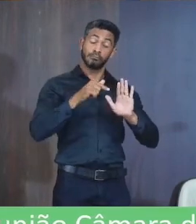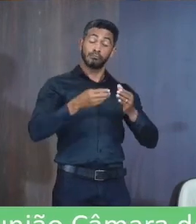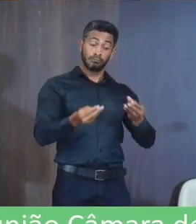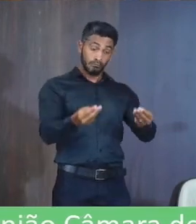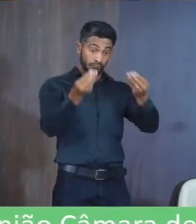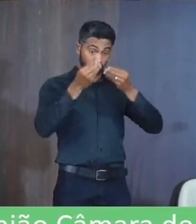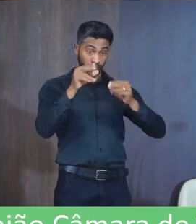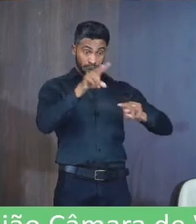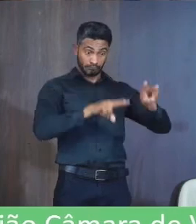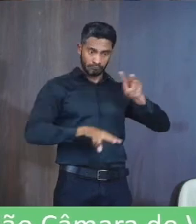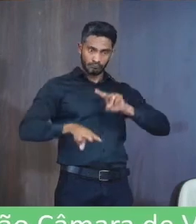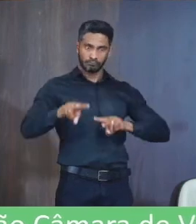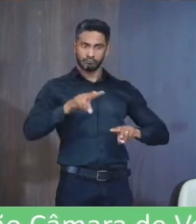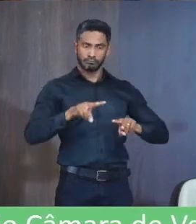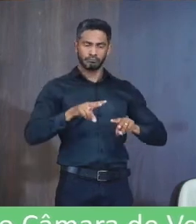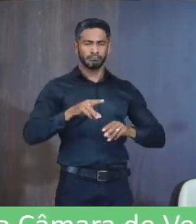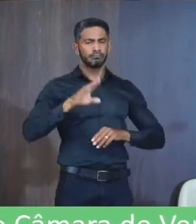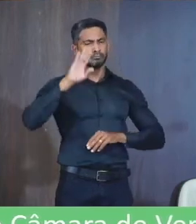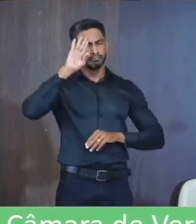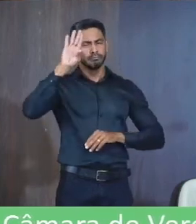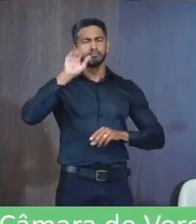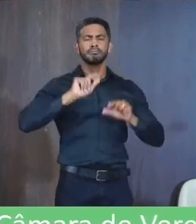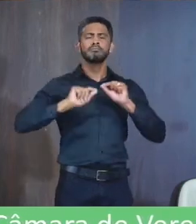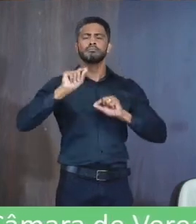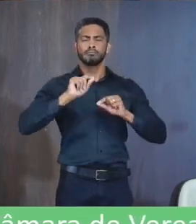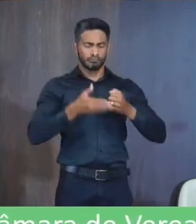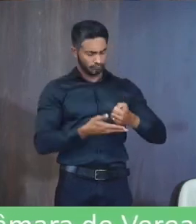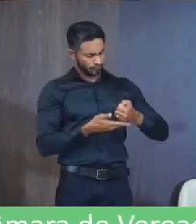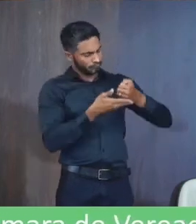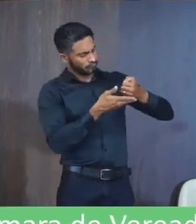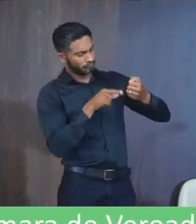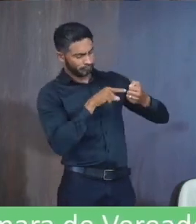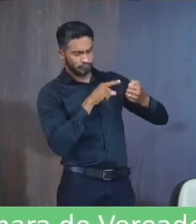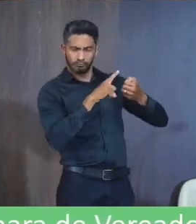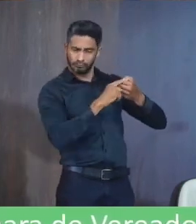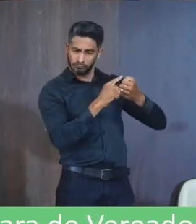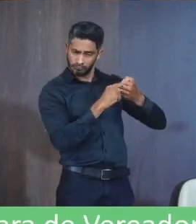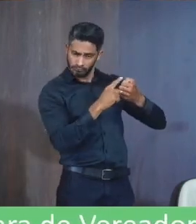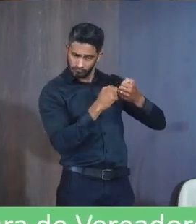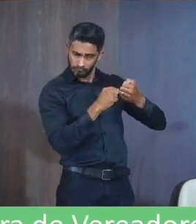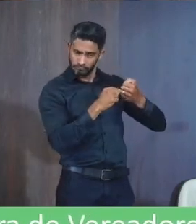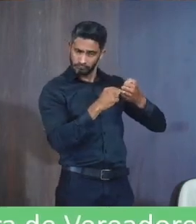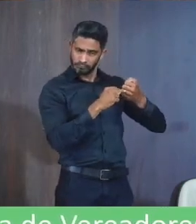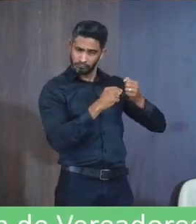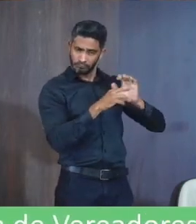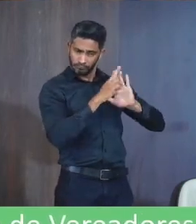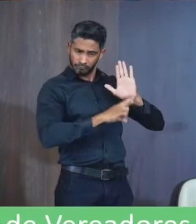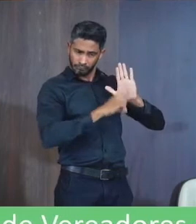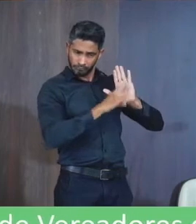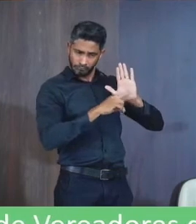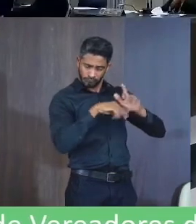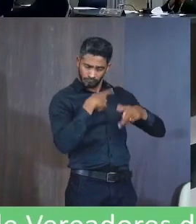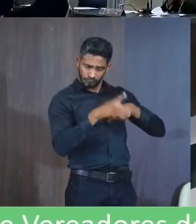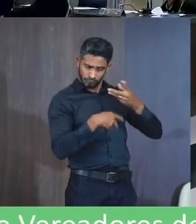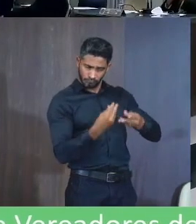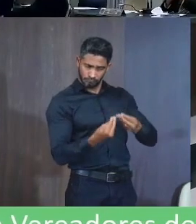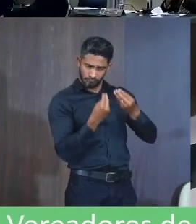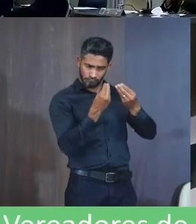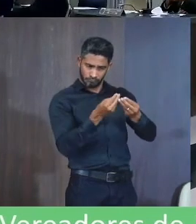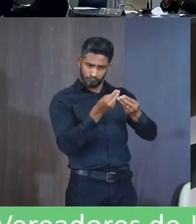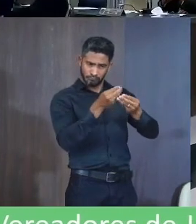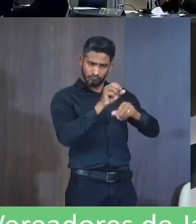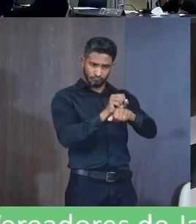Para análise Fundamentação O projeto de resolução Tem a finalidade De instituir O prêmio Doutor Wellington